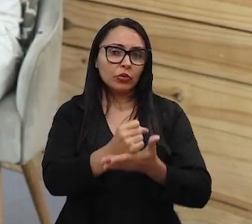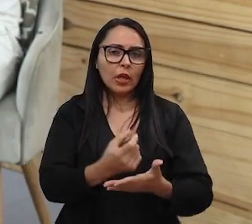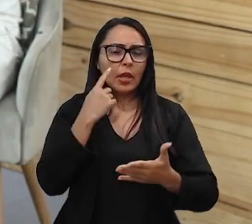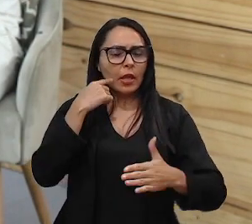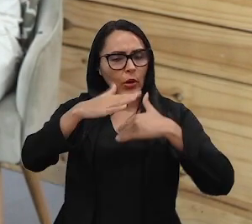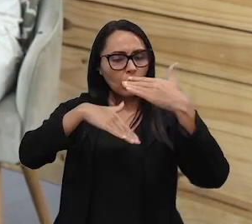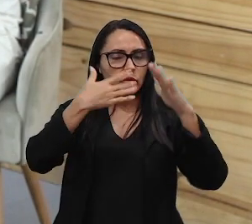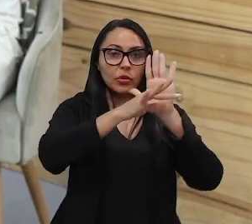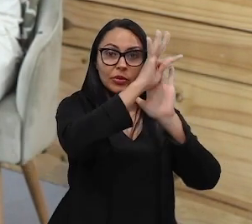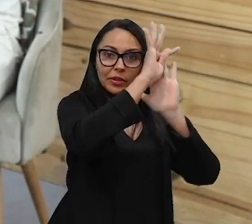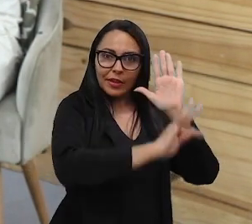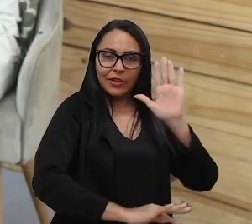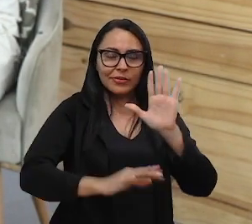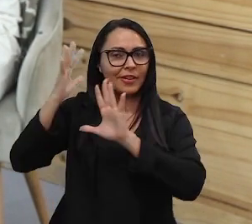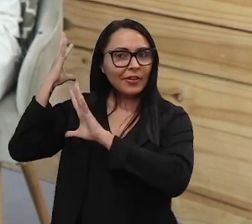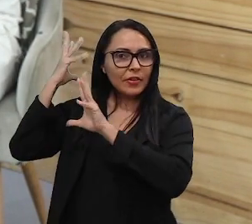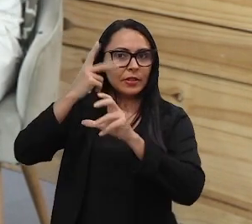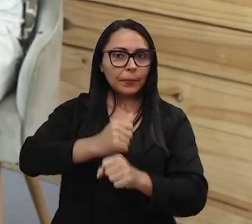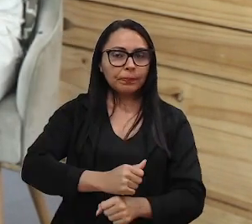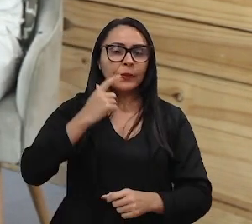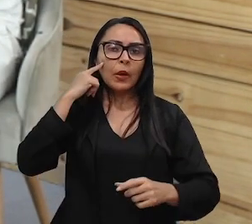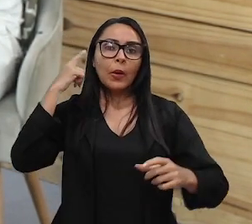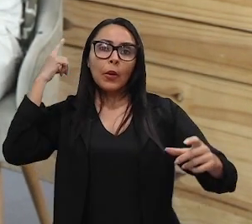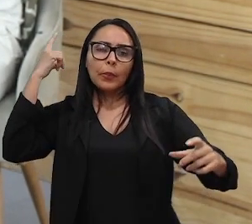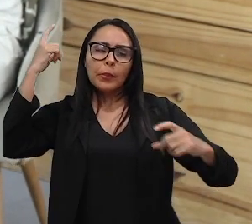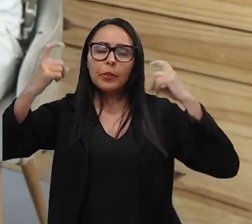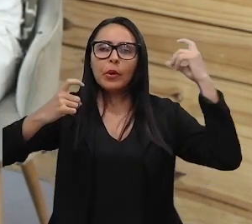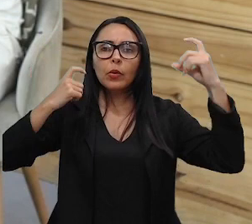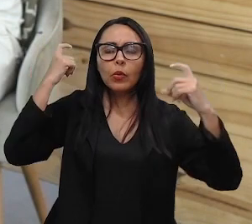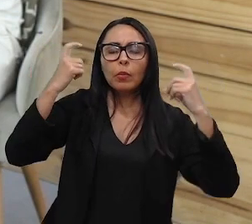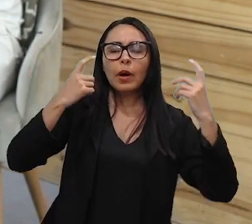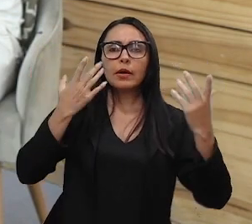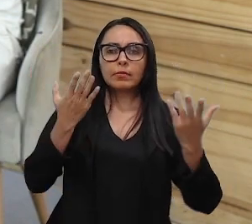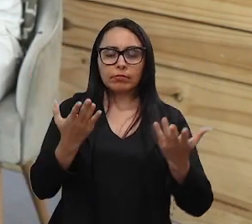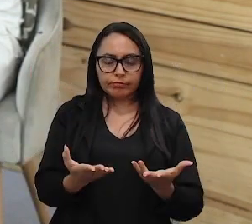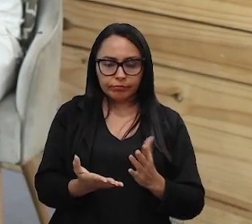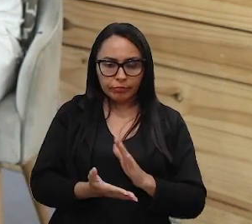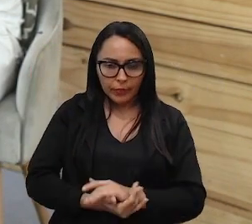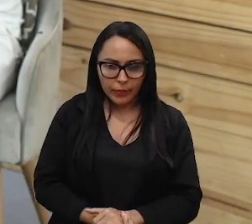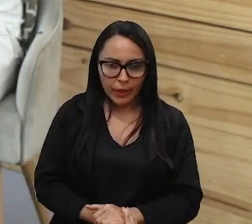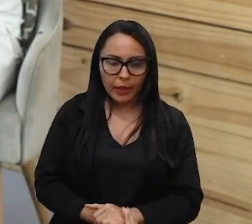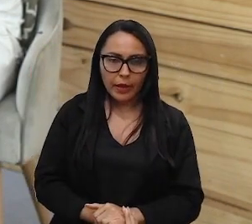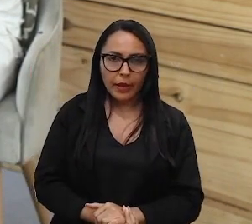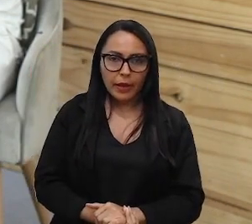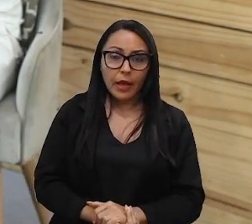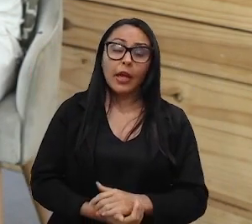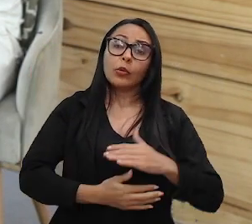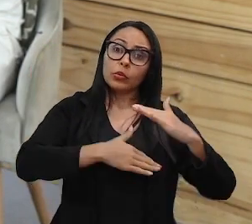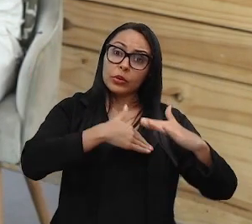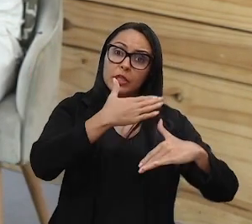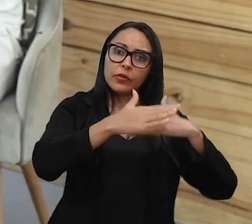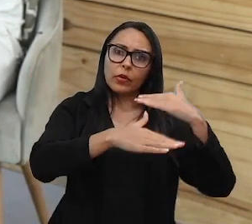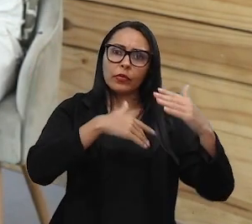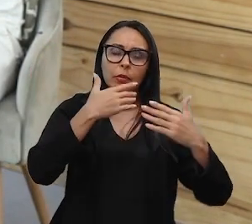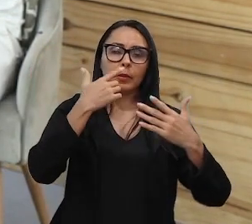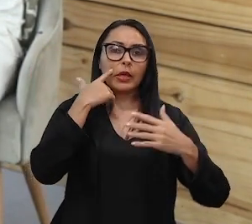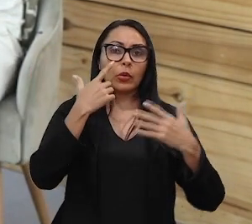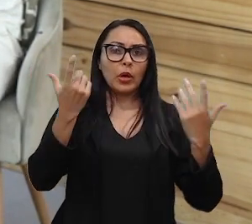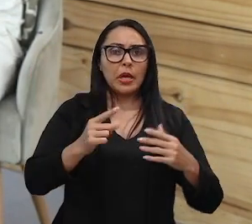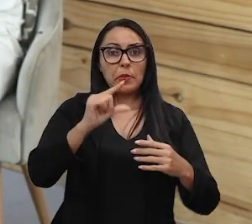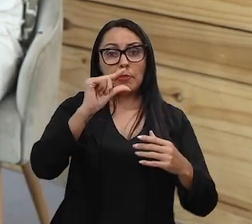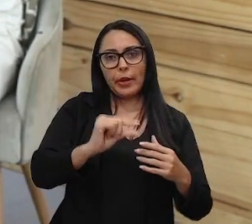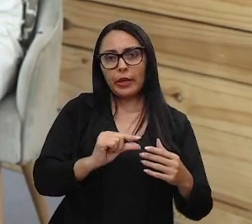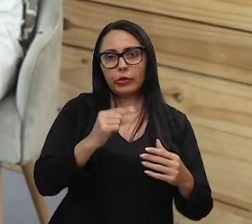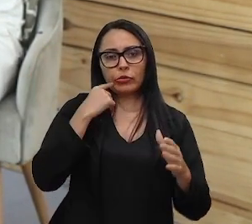e revisão, né? O que me preocupa é que com a tendência de menos leitura, menos pesquisa,